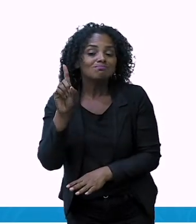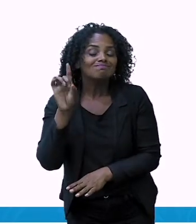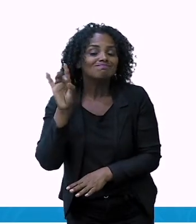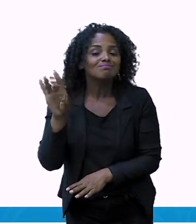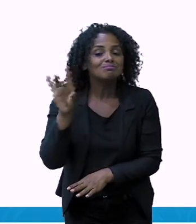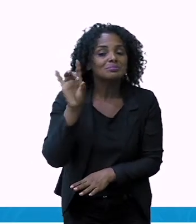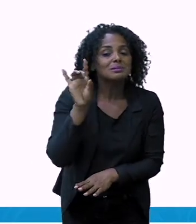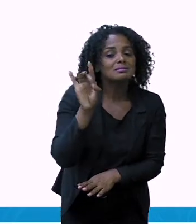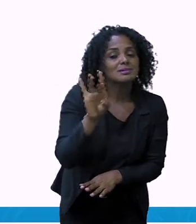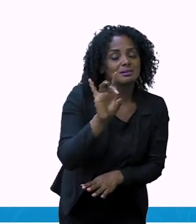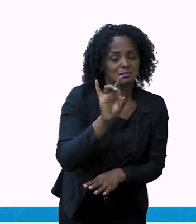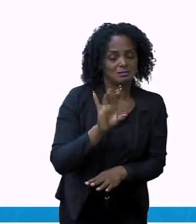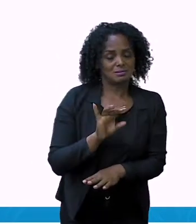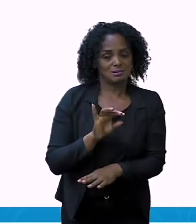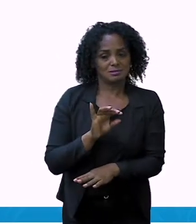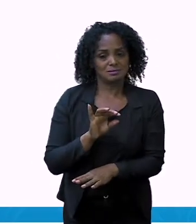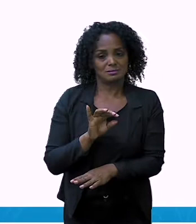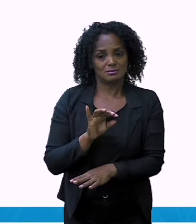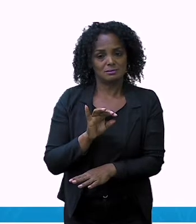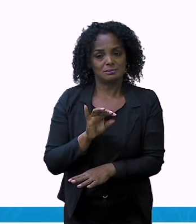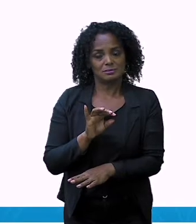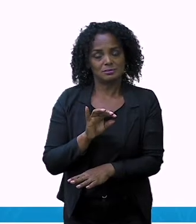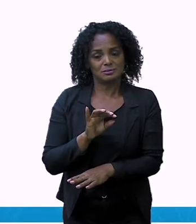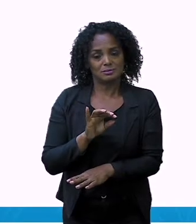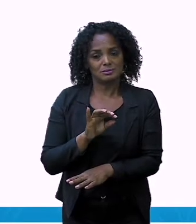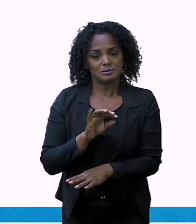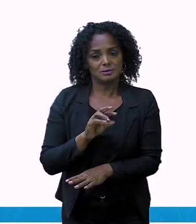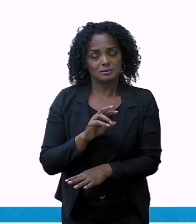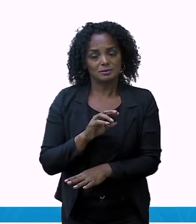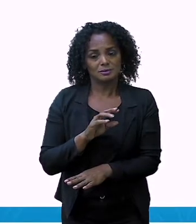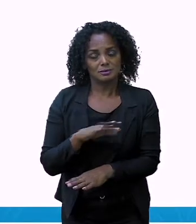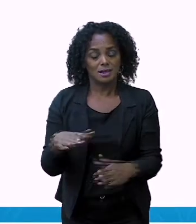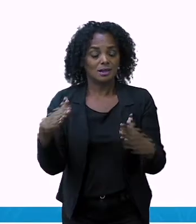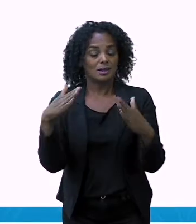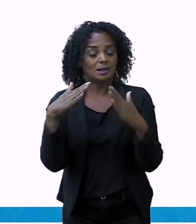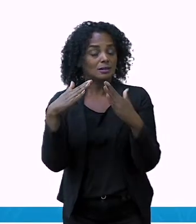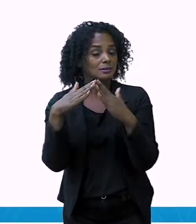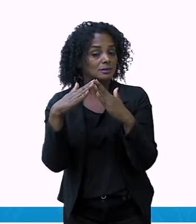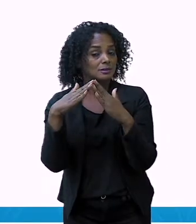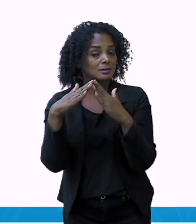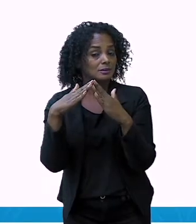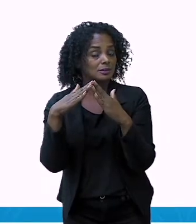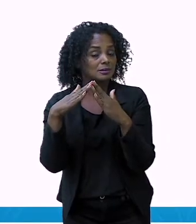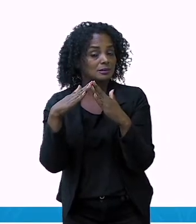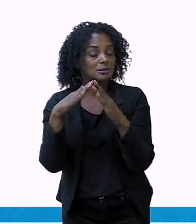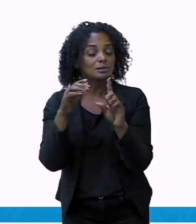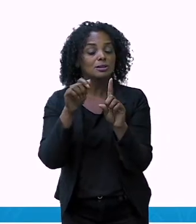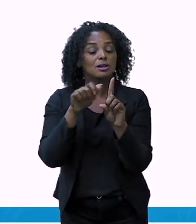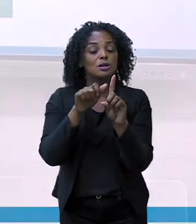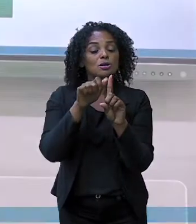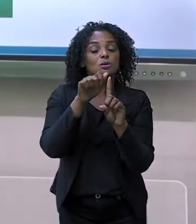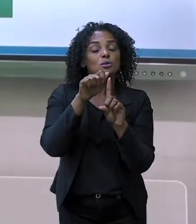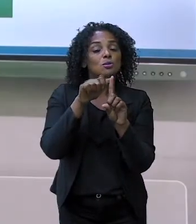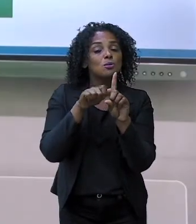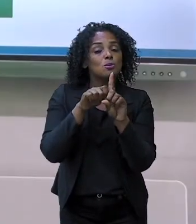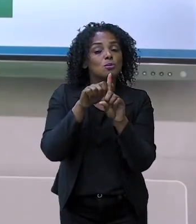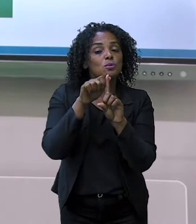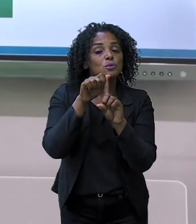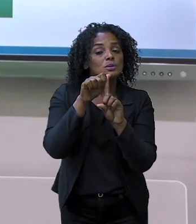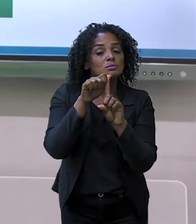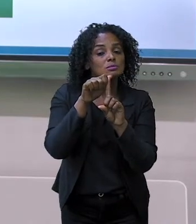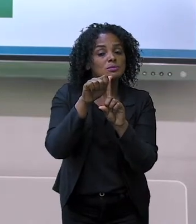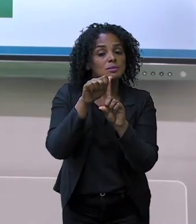deu o nome de casa das unidades. Olha aqui. Representado pela letra